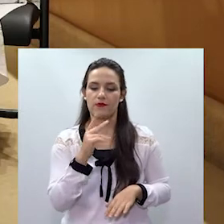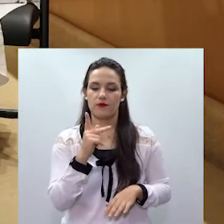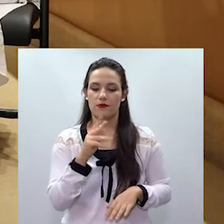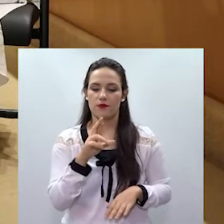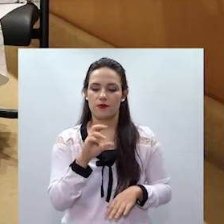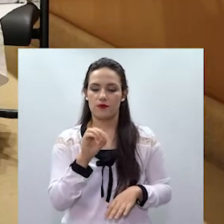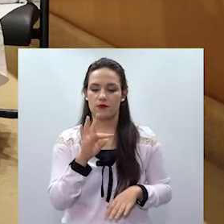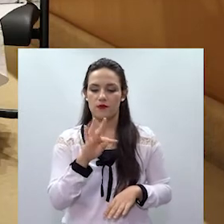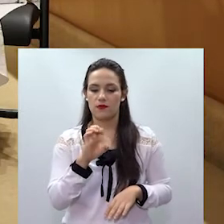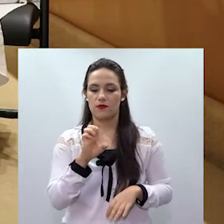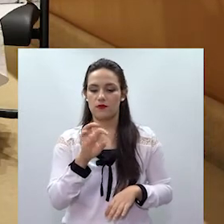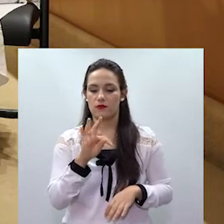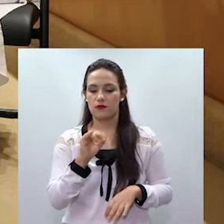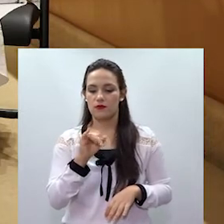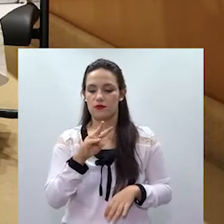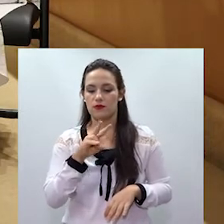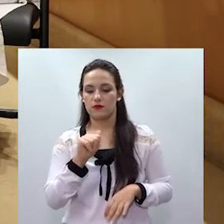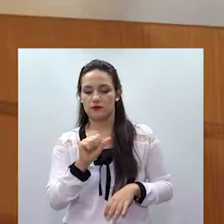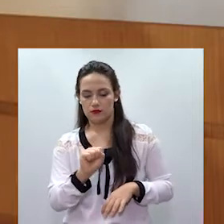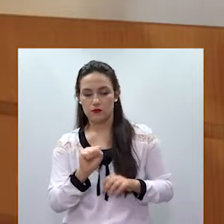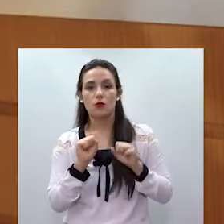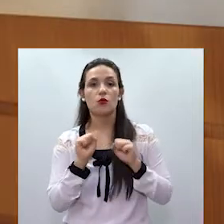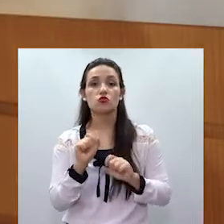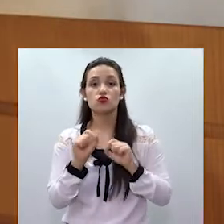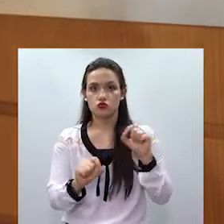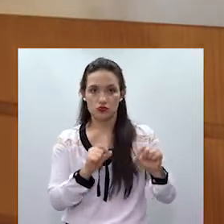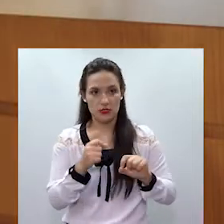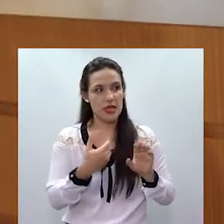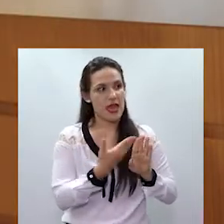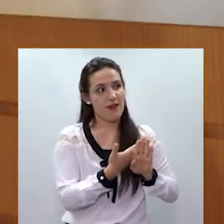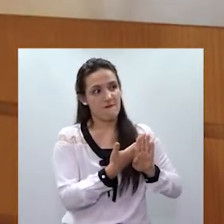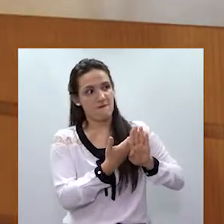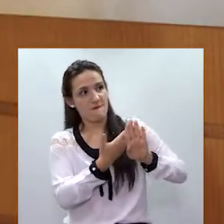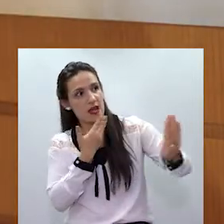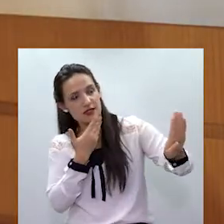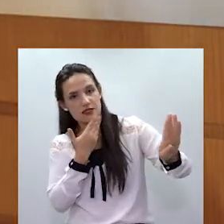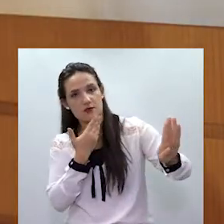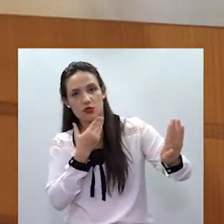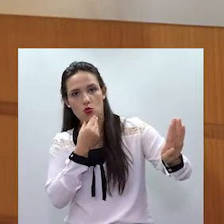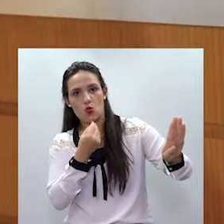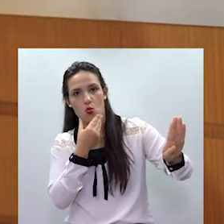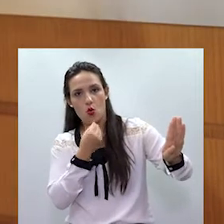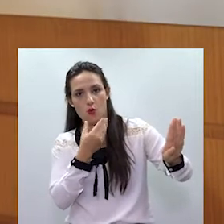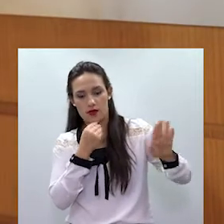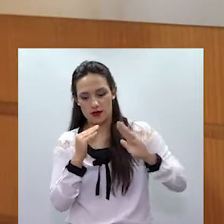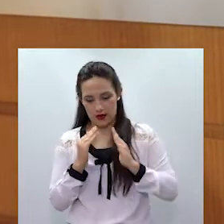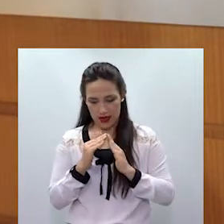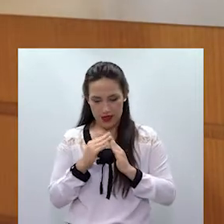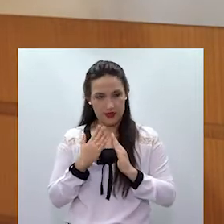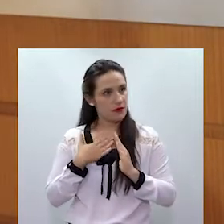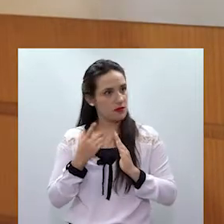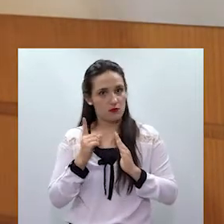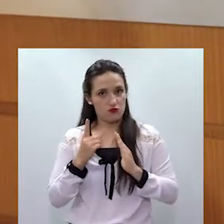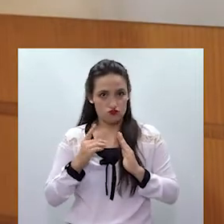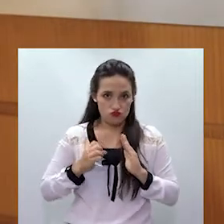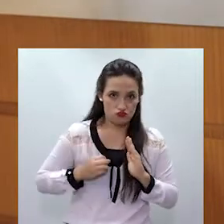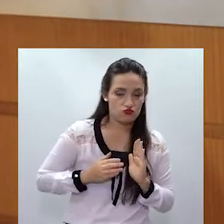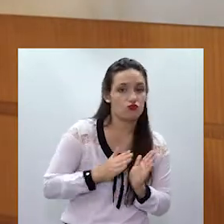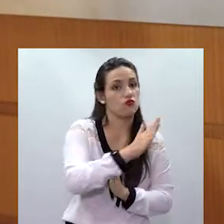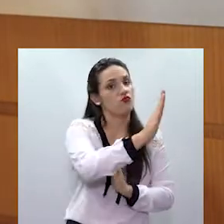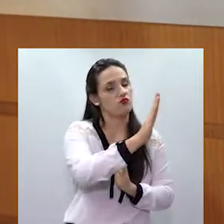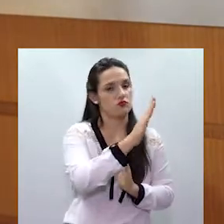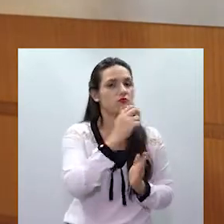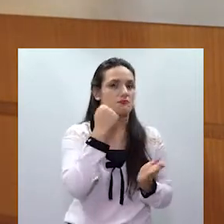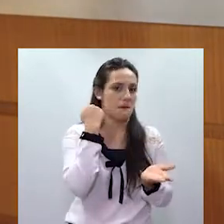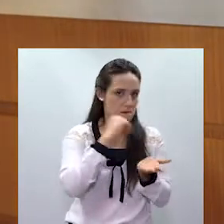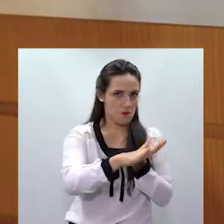com decisão judicial? Afastamento do agressor do lar, que é a medida mais comum. O juiz ou a juíza